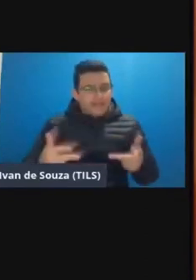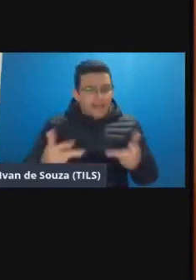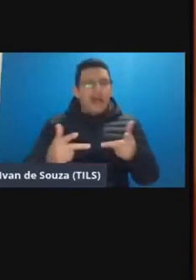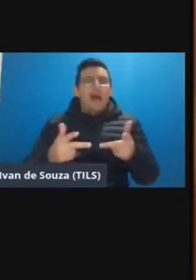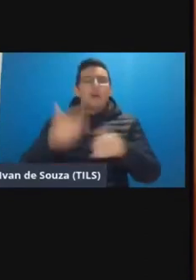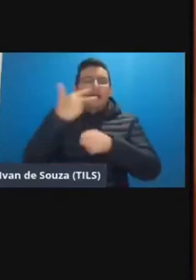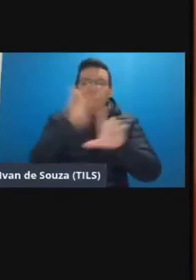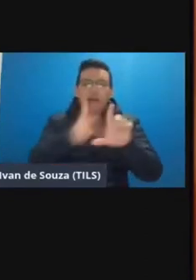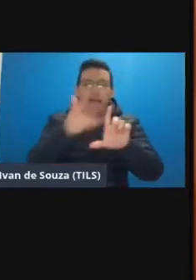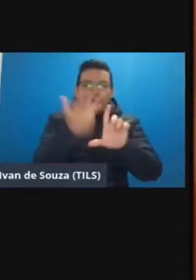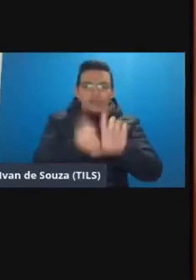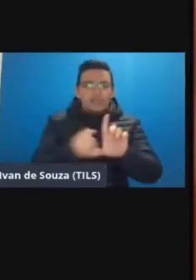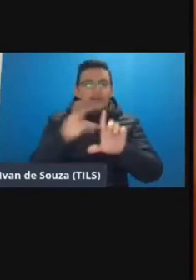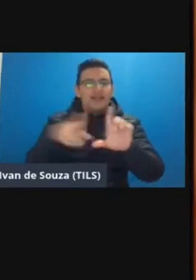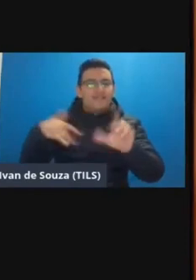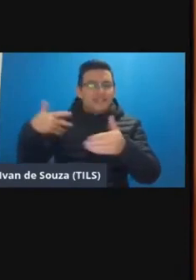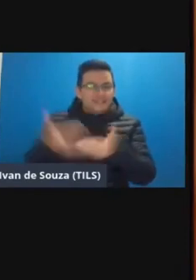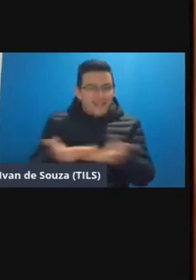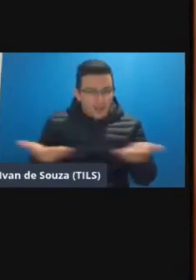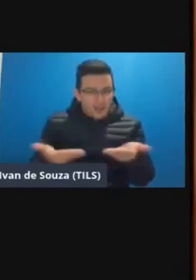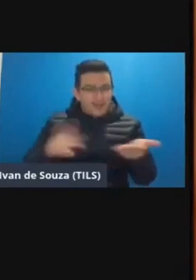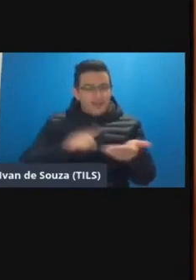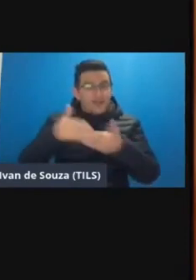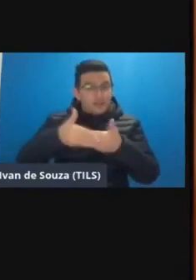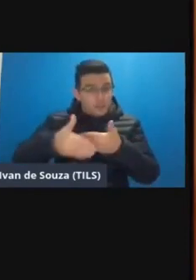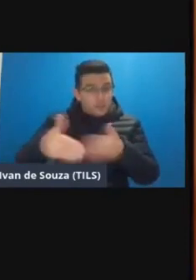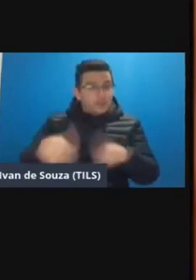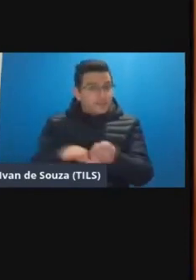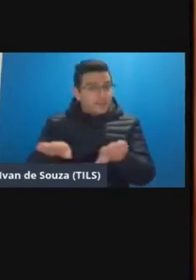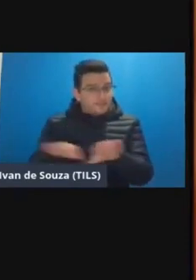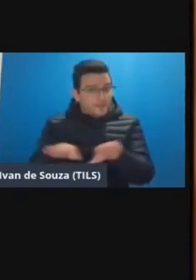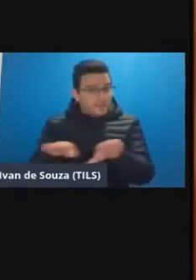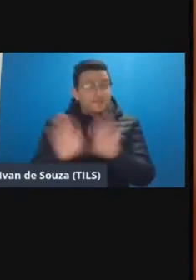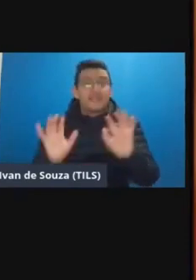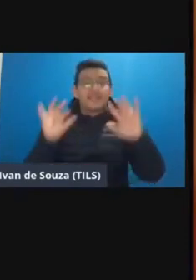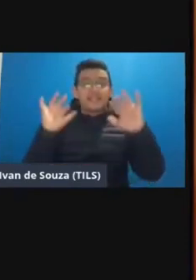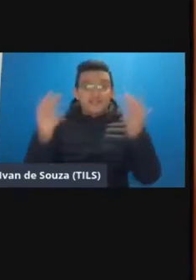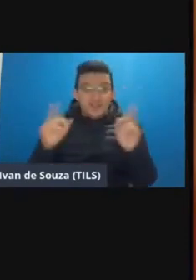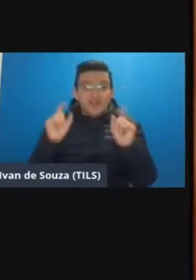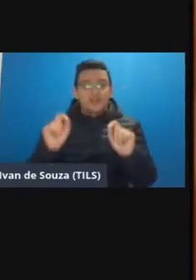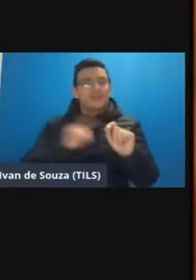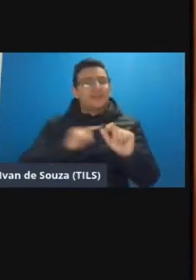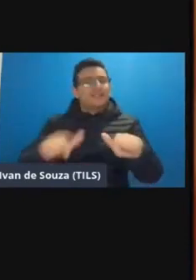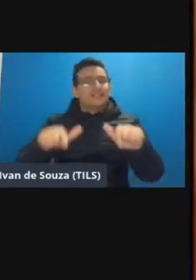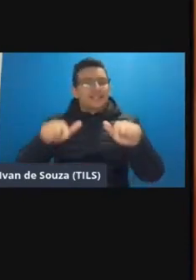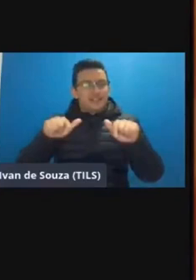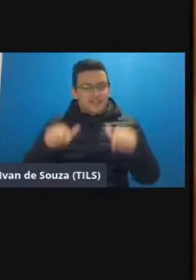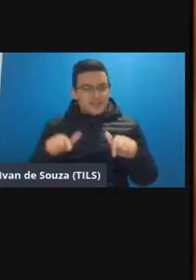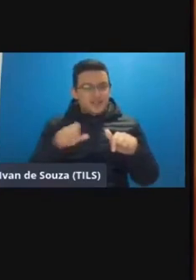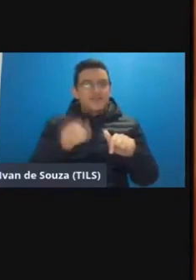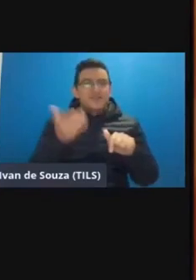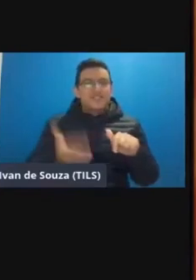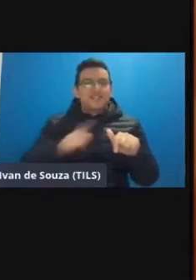todas as lives que nós fizemos até agora e as próximas também pessoal e esse evento é um evento com certificação se você tem